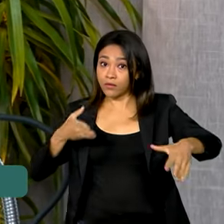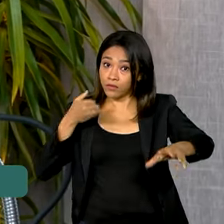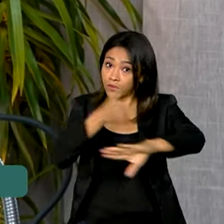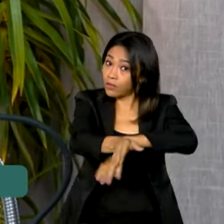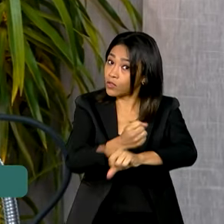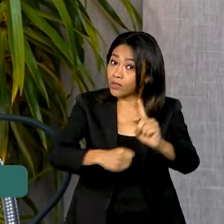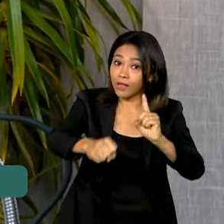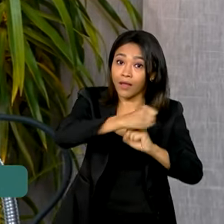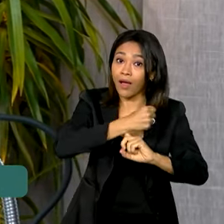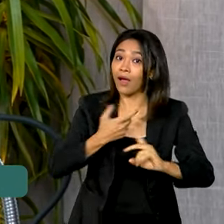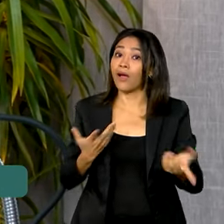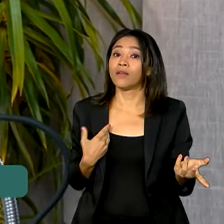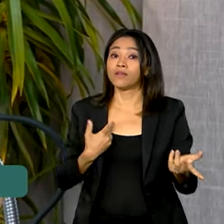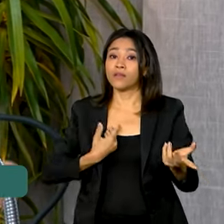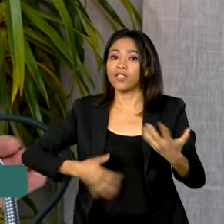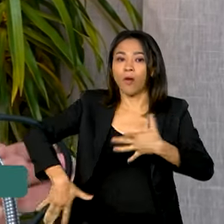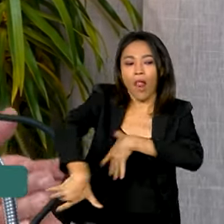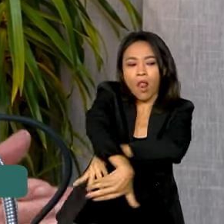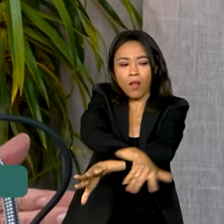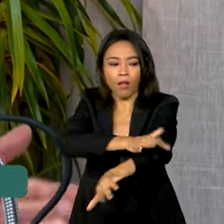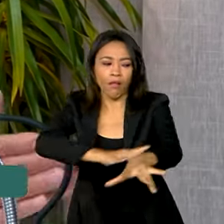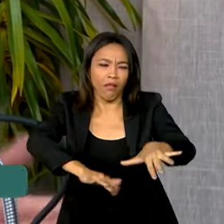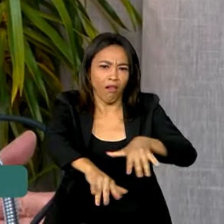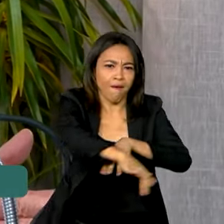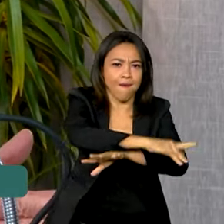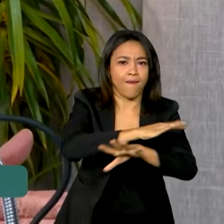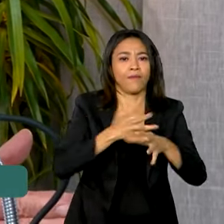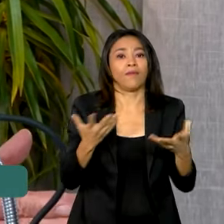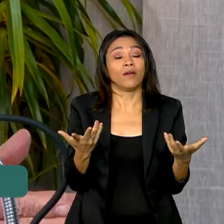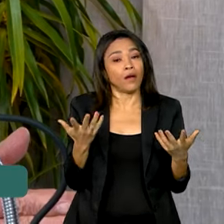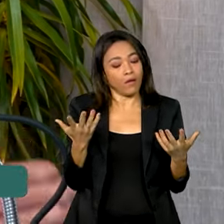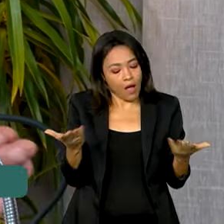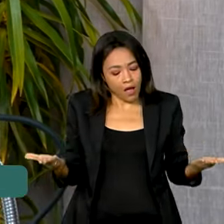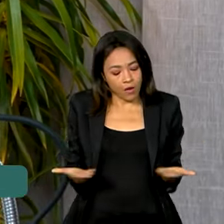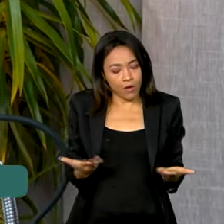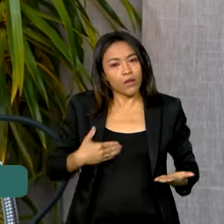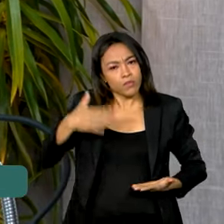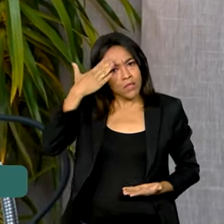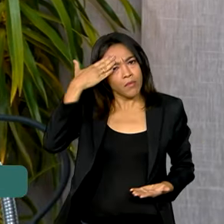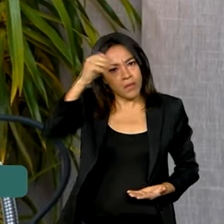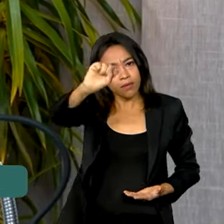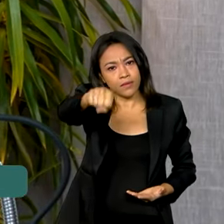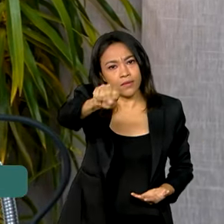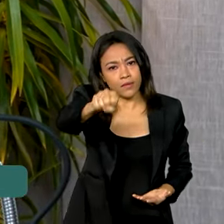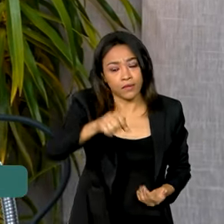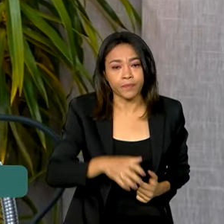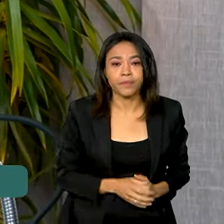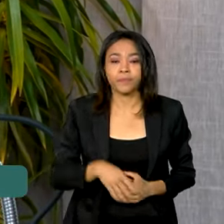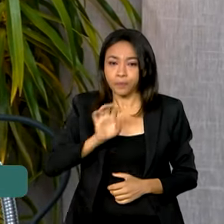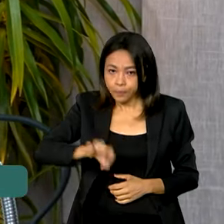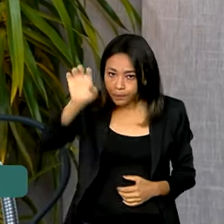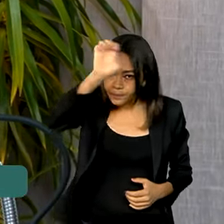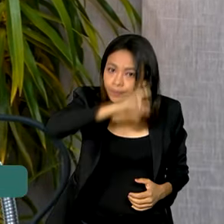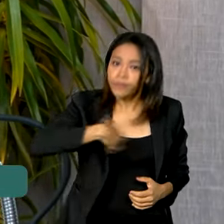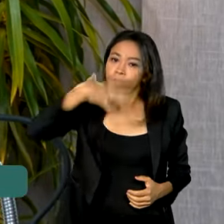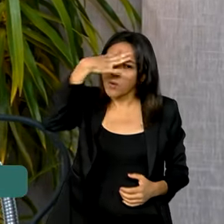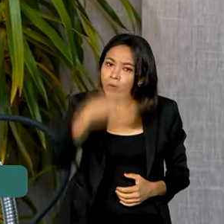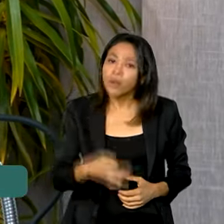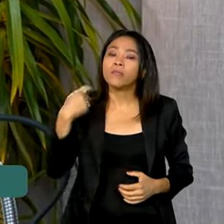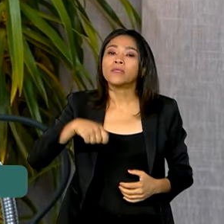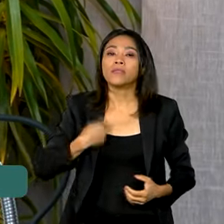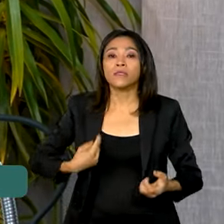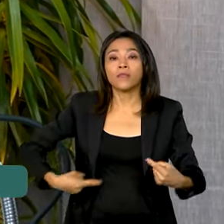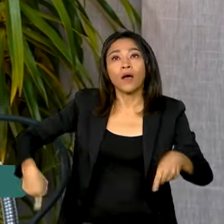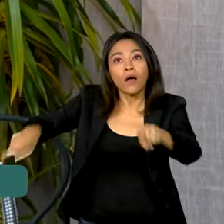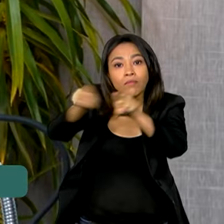Em tudo. Então, nós precisamos saber que agora, sim, os estados estão compreendendo que é preciso pactuar uma